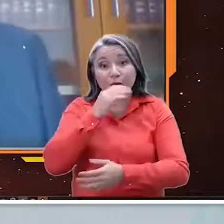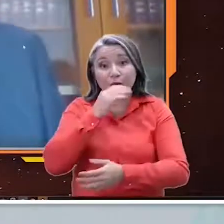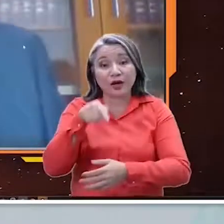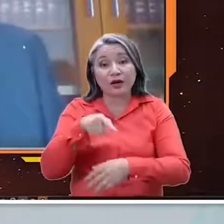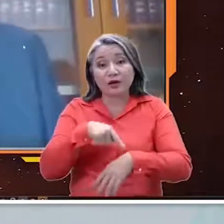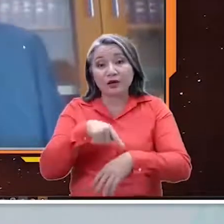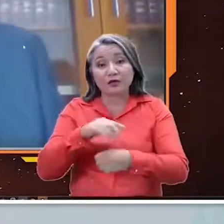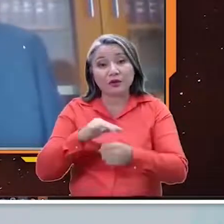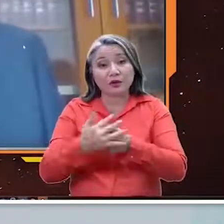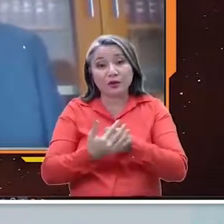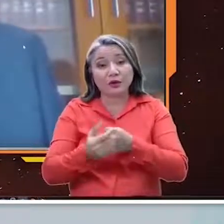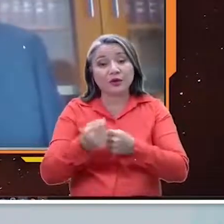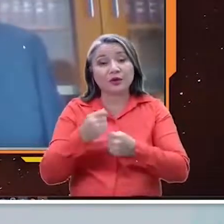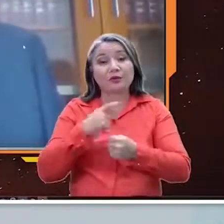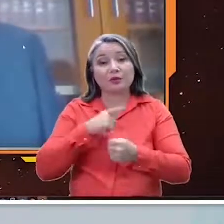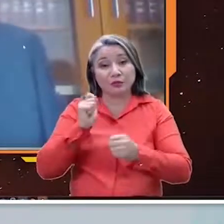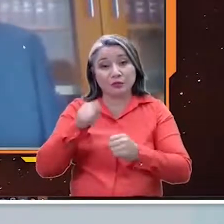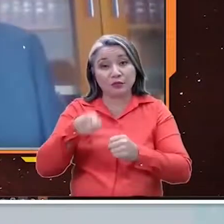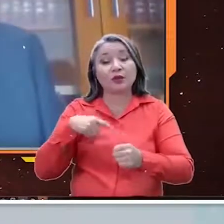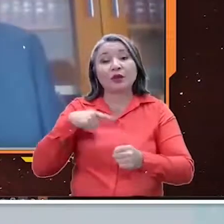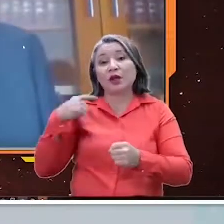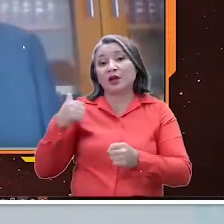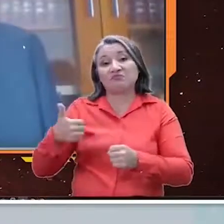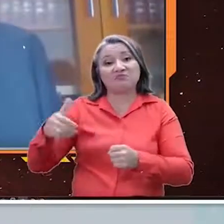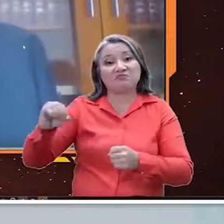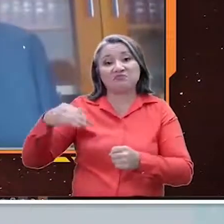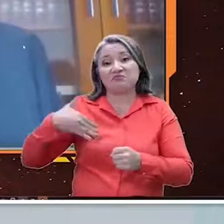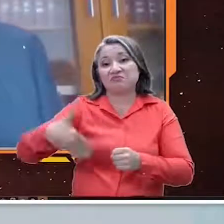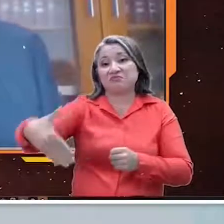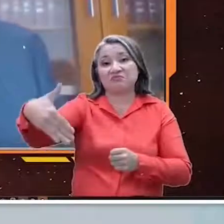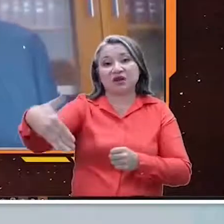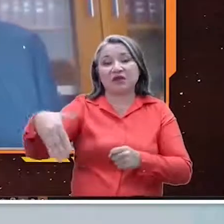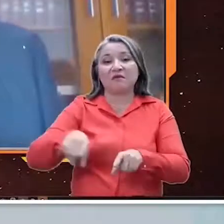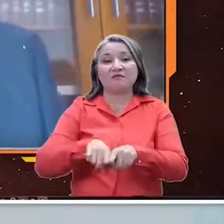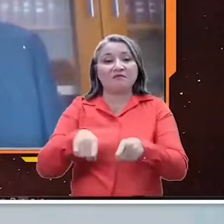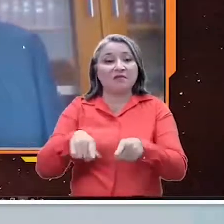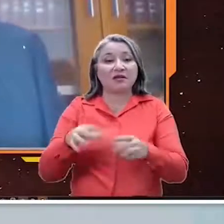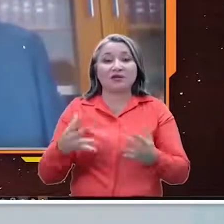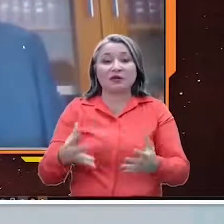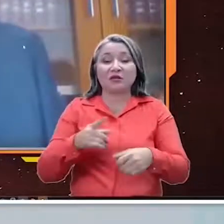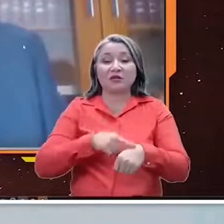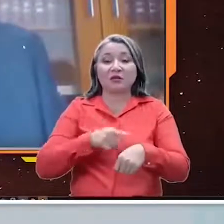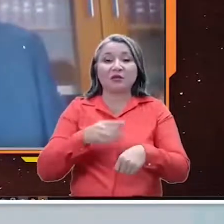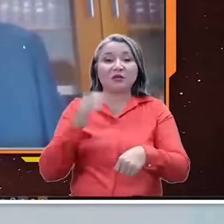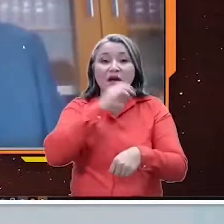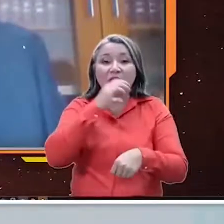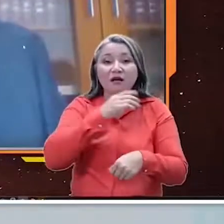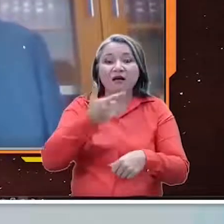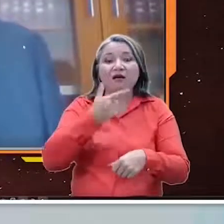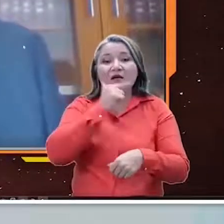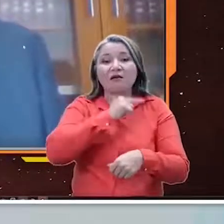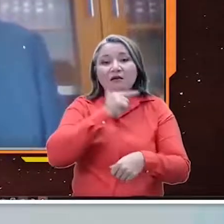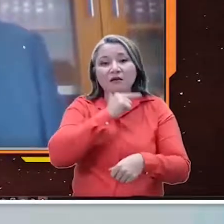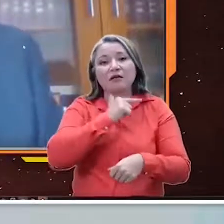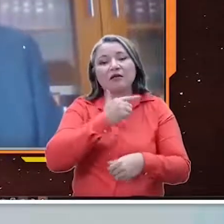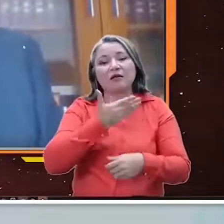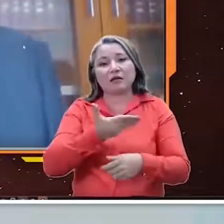poderia ser possível daqui a alguns anos. E, muito rapidamente, conseguimos